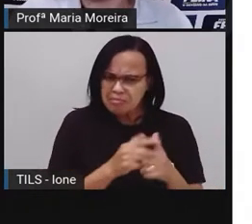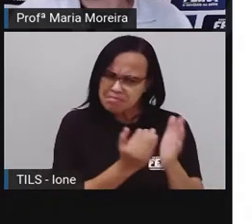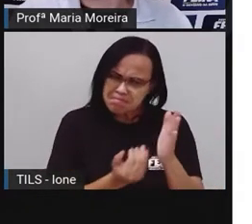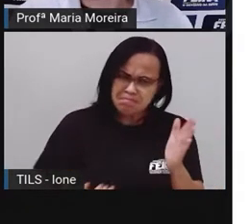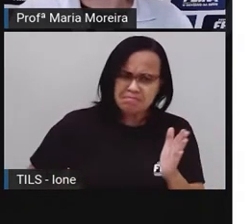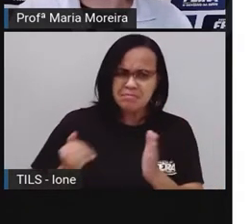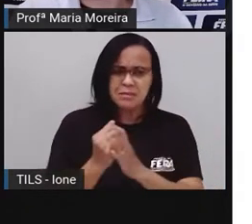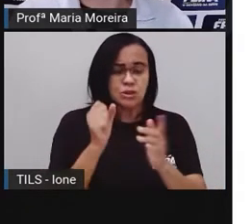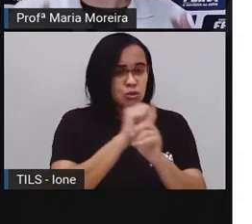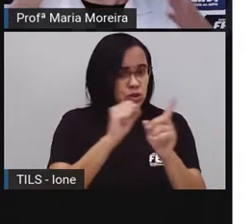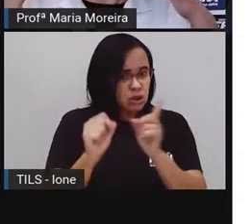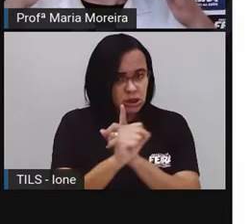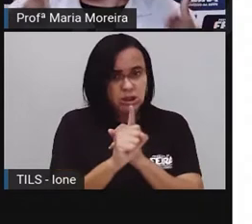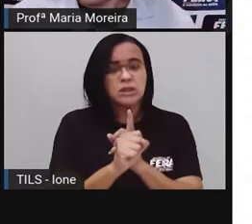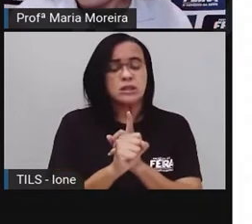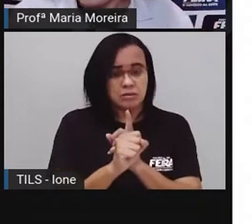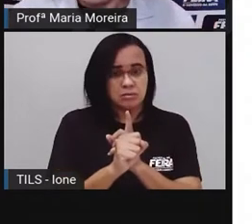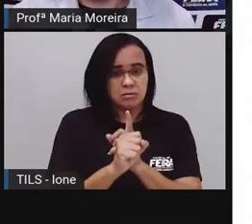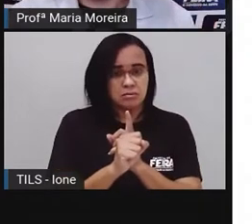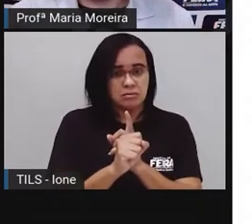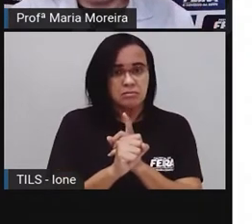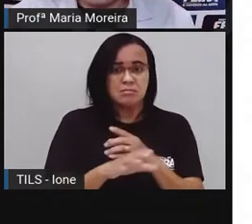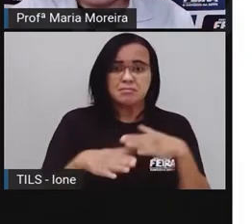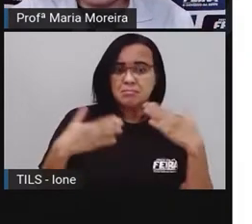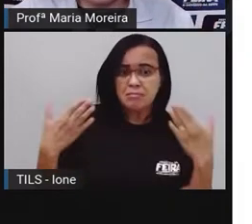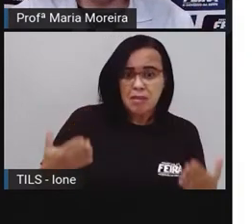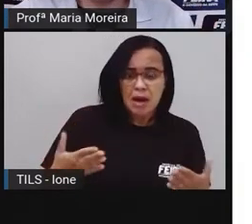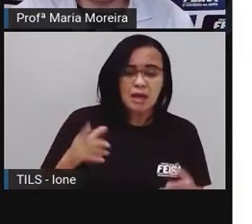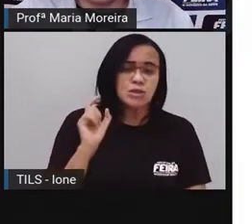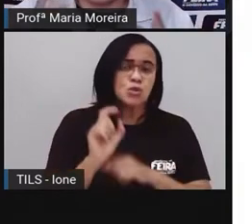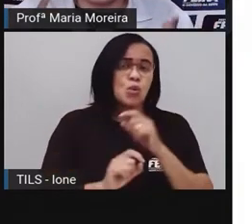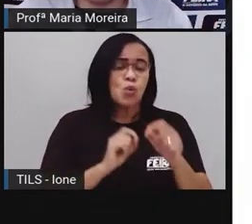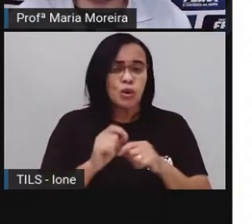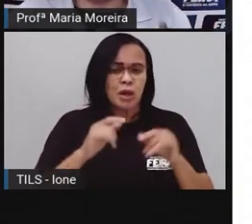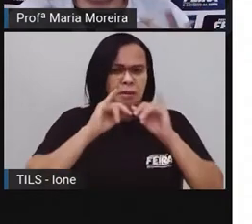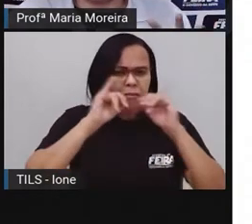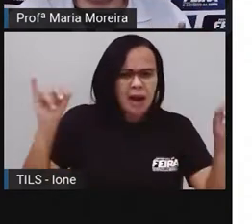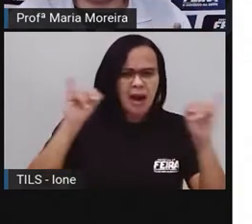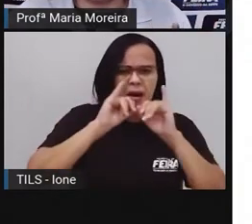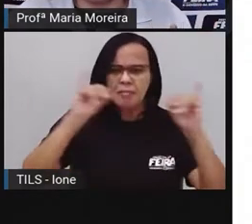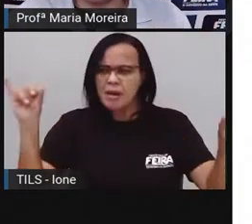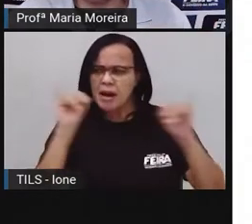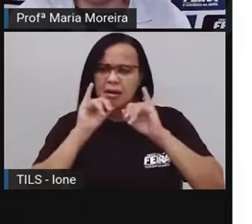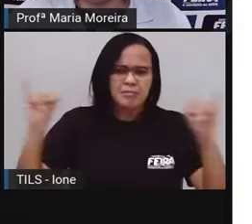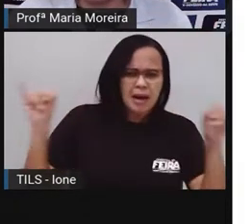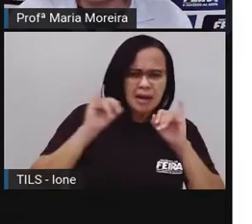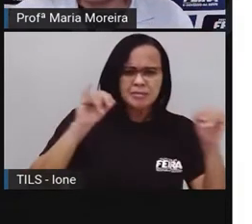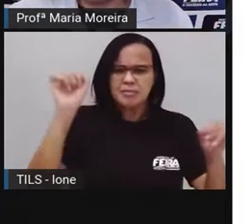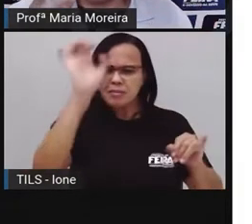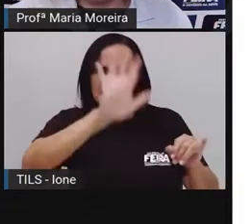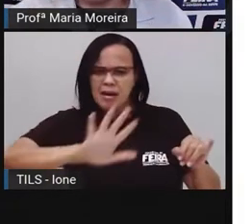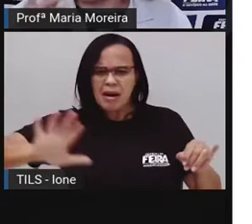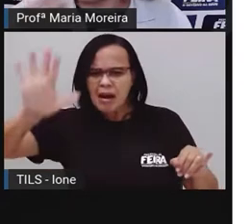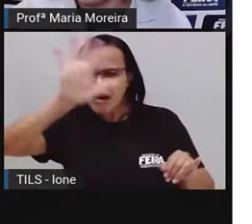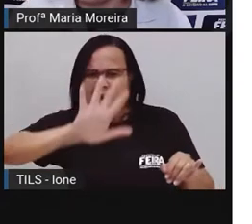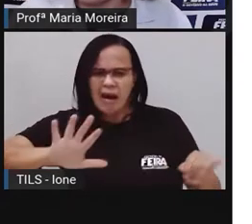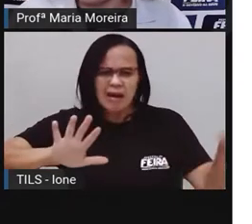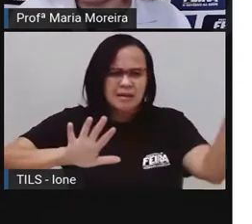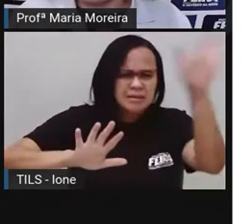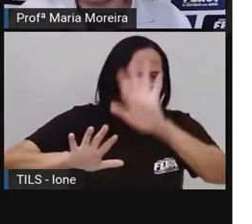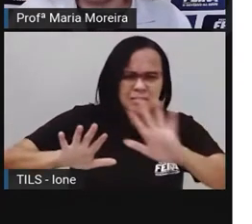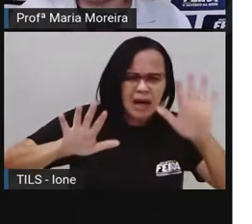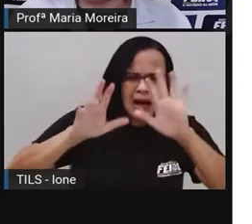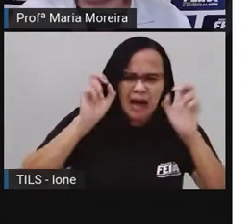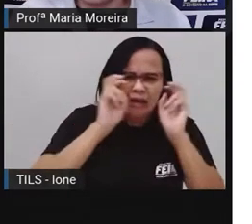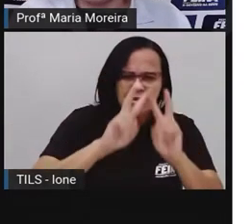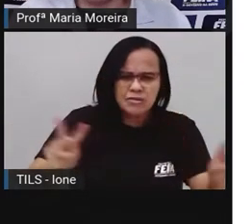propaganda, ela é feita só através, né, dessa propaganda, dessa poluição visual? Não. Então, quem aí, a gente teve aula,